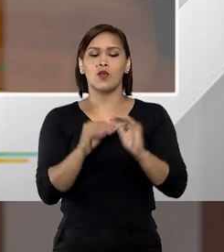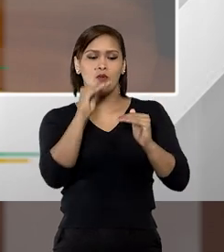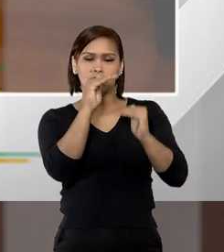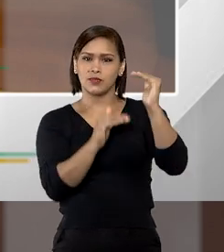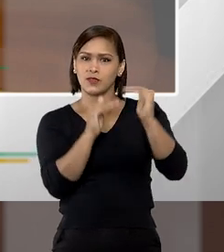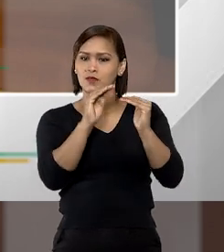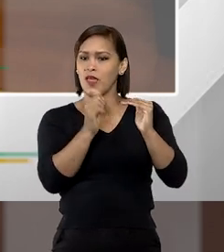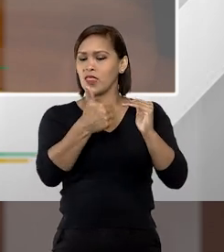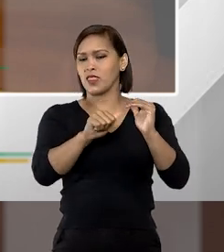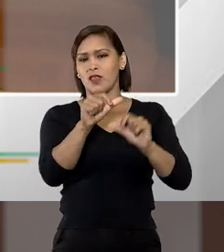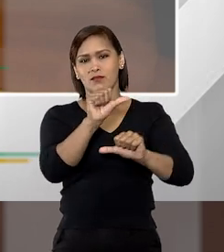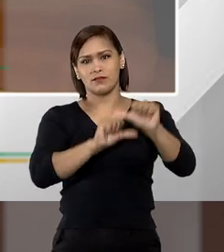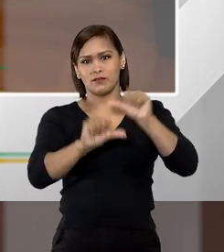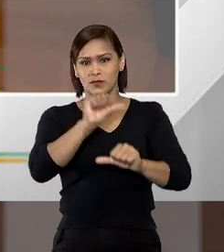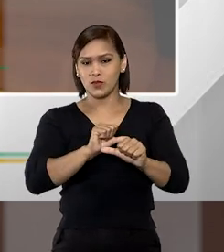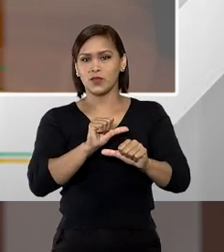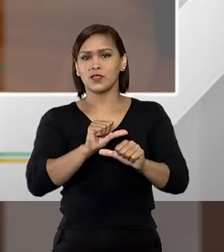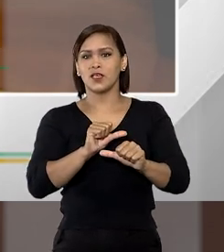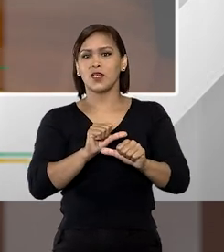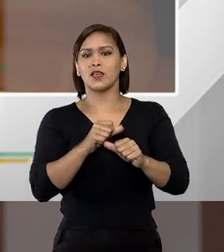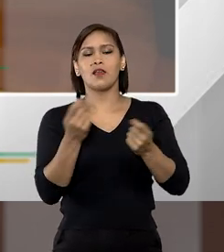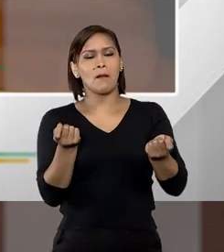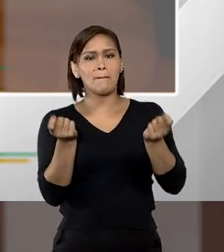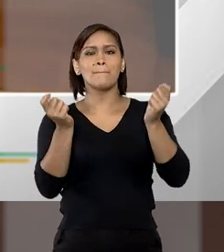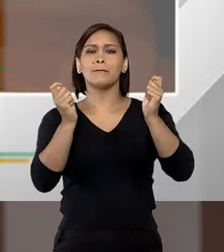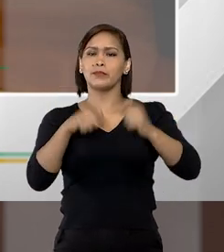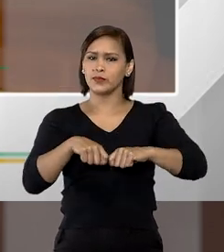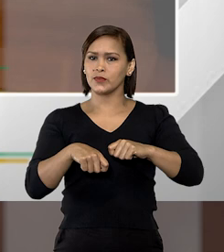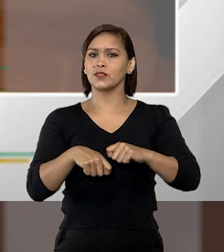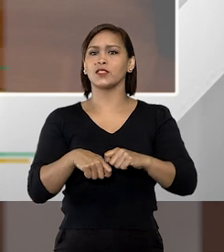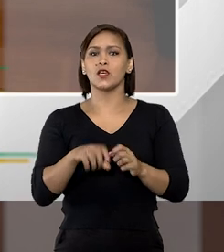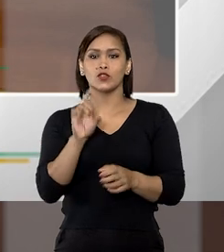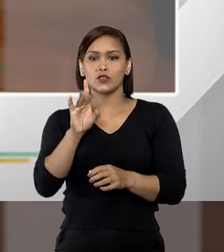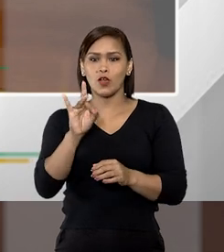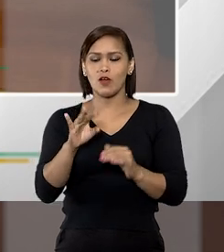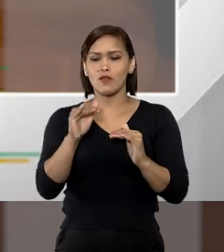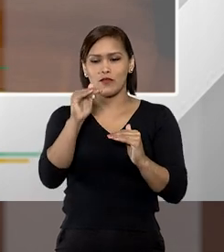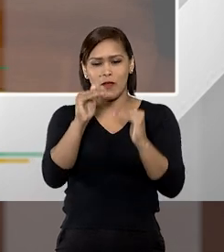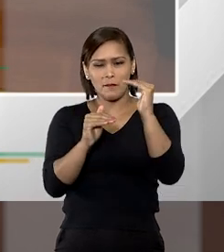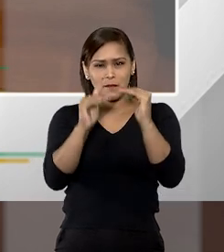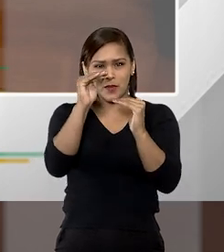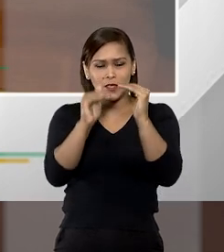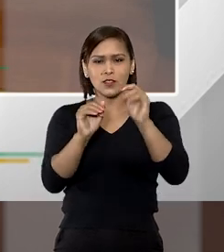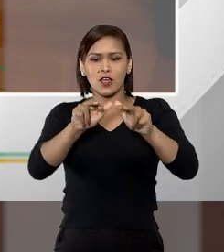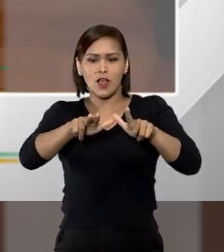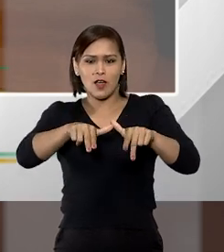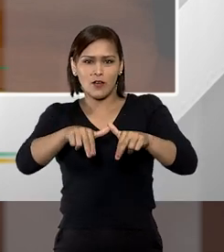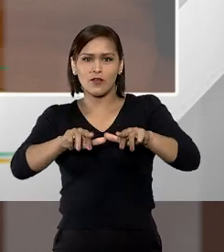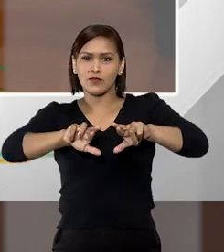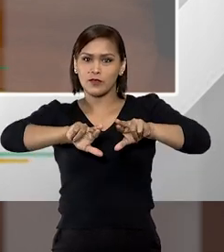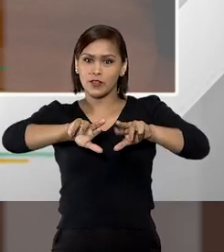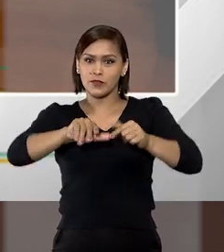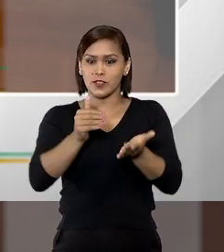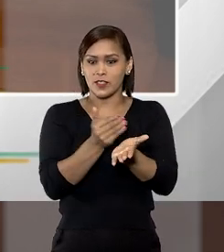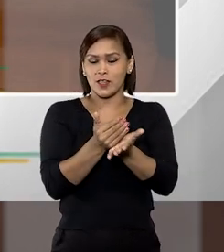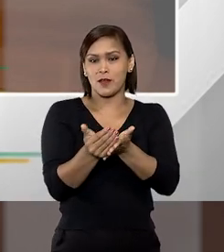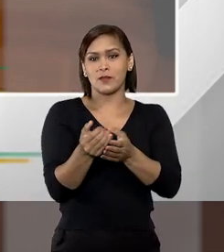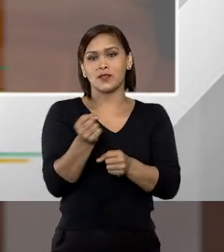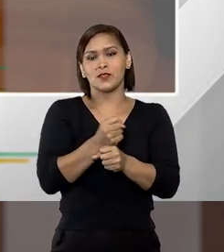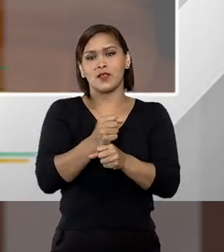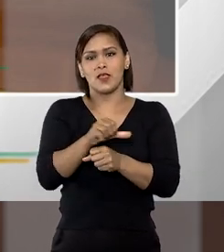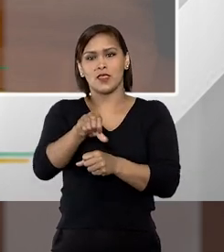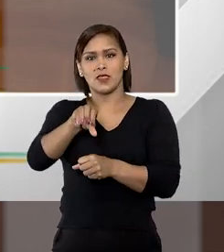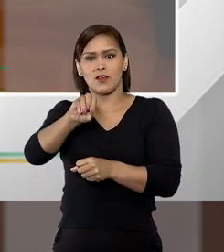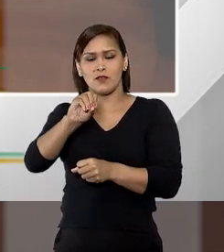mede não se muda, por incrível que possa parecer, nós só fomos medir a violência de gênero no Brasil a partir da década de